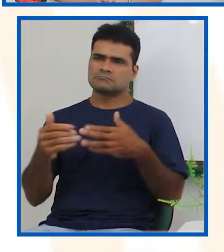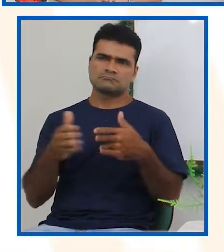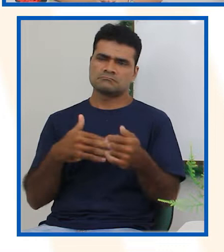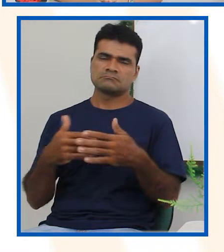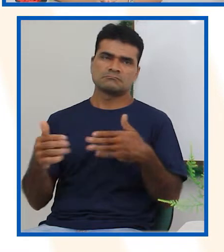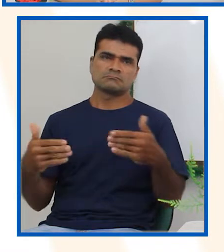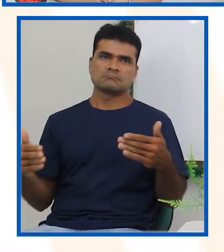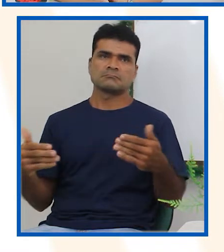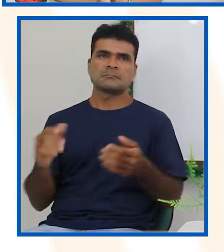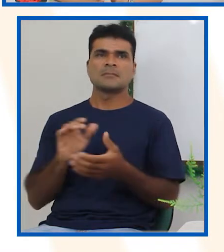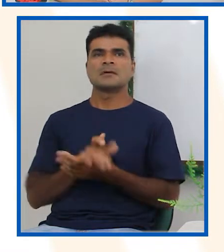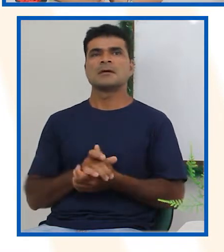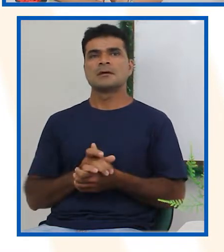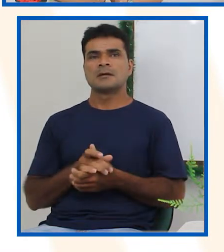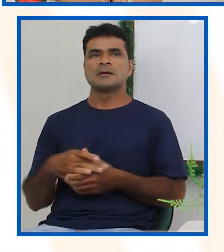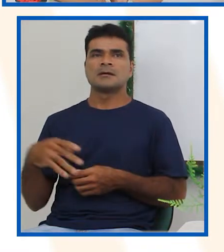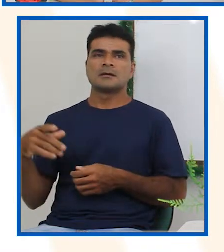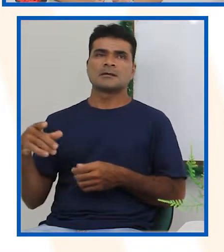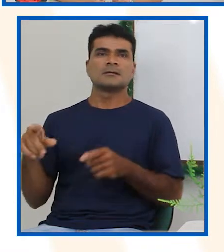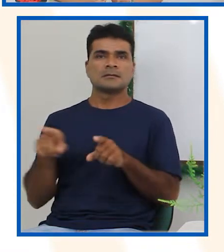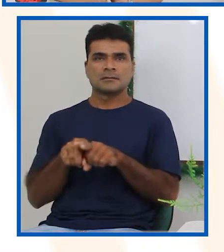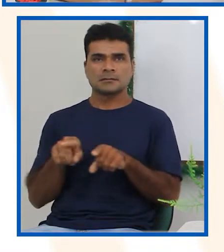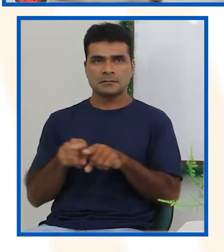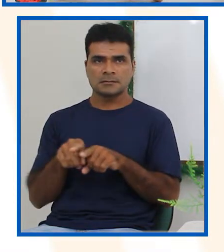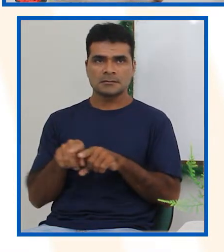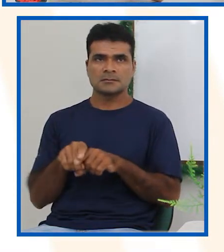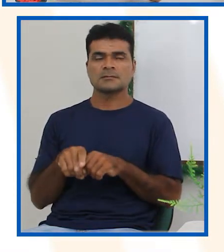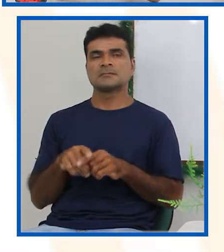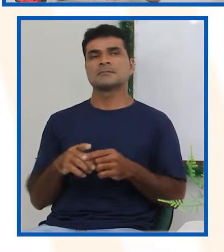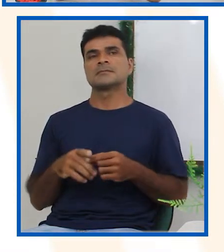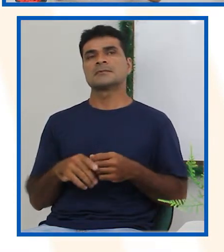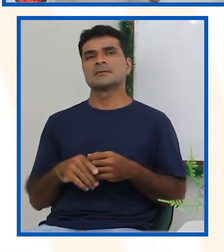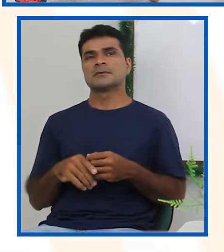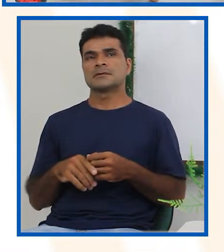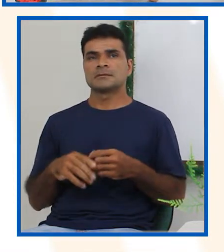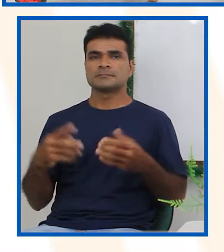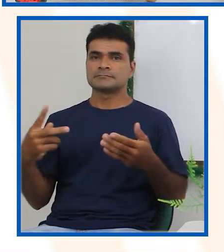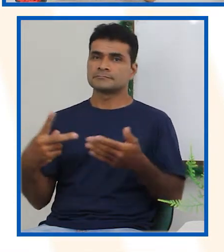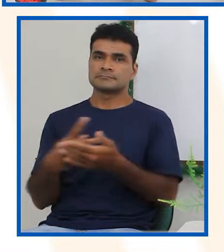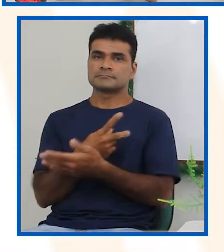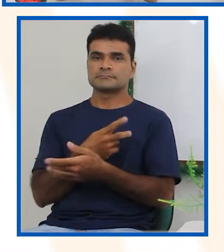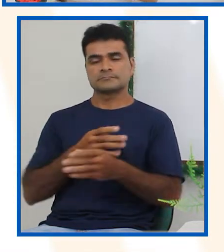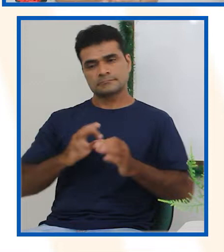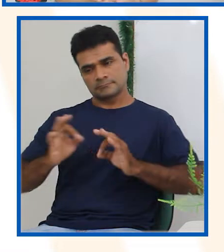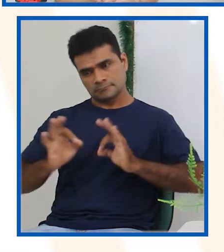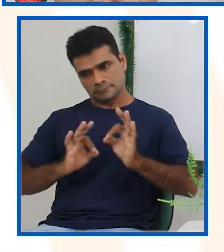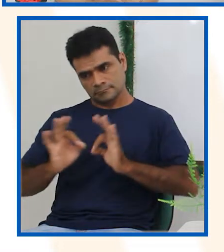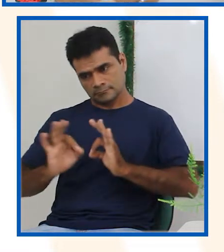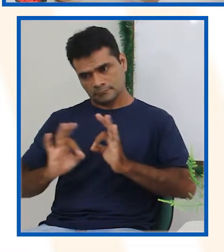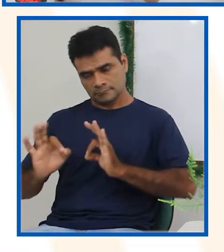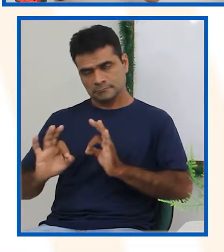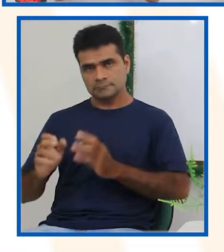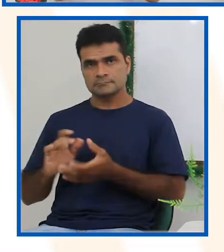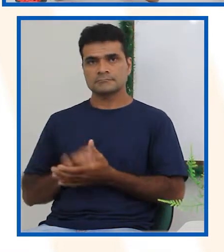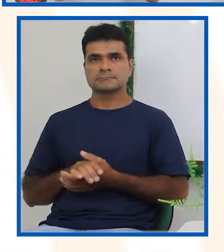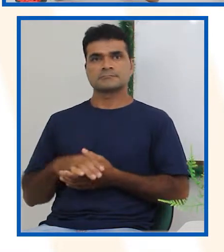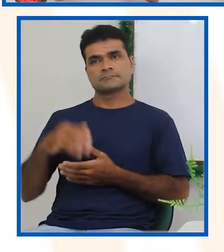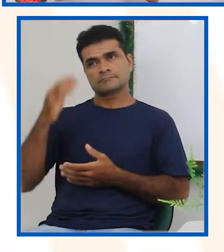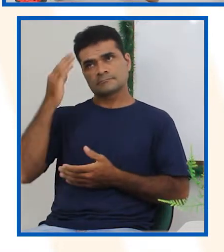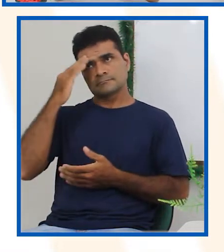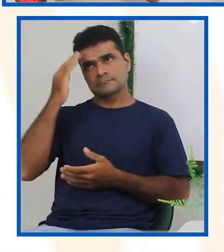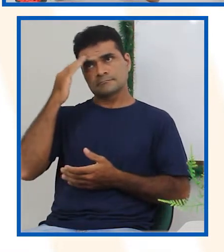o resultado, tá? Por que que ele não é aleatório? Porque ele é planejado, porque ele é mensurável. Ele é